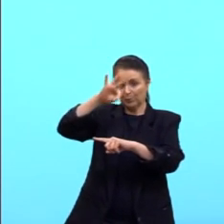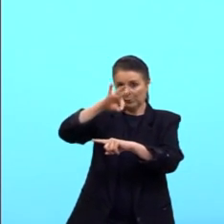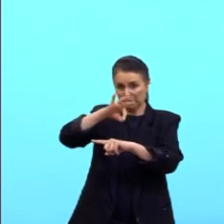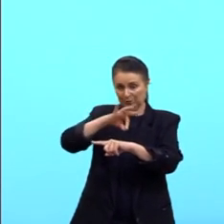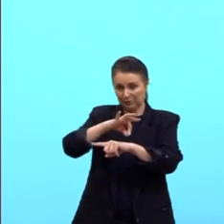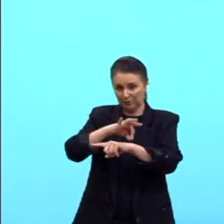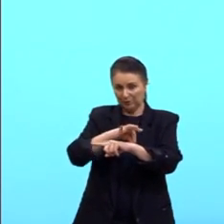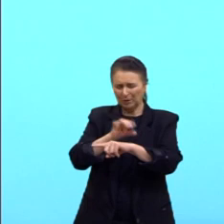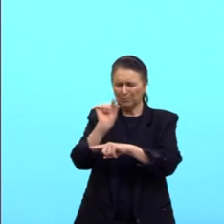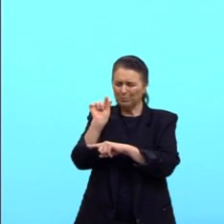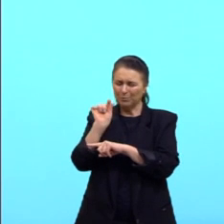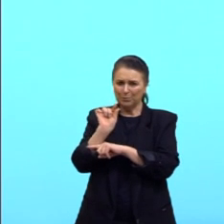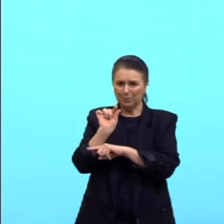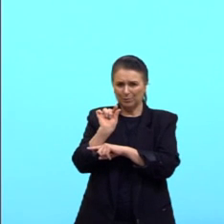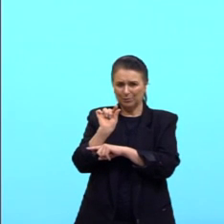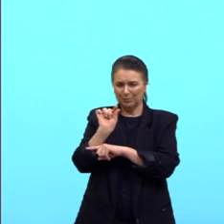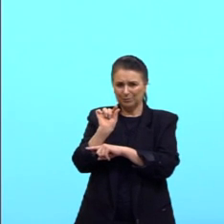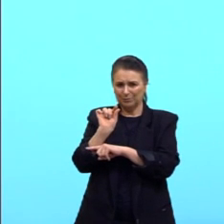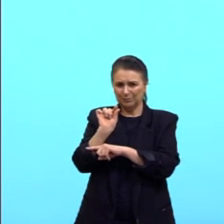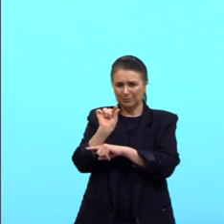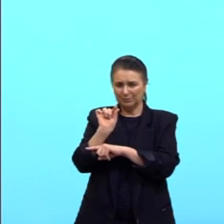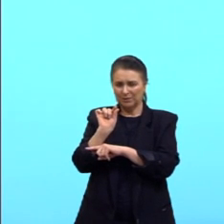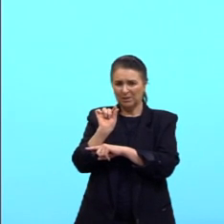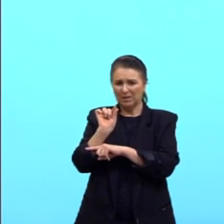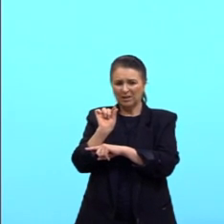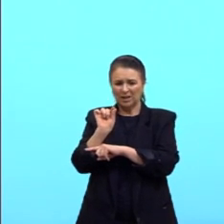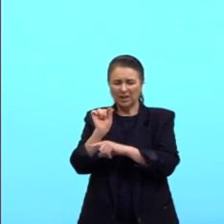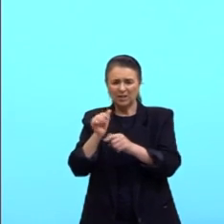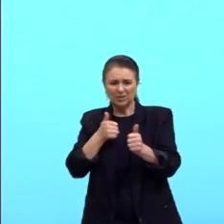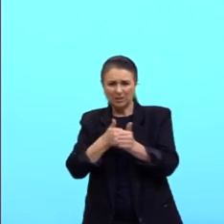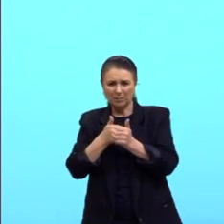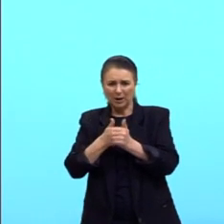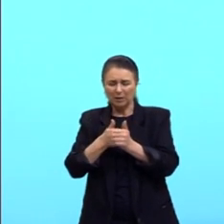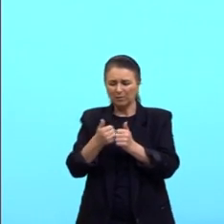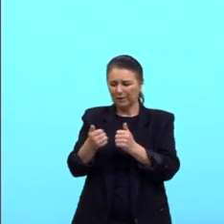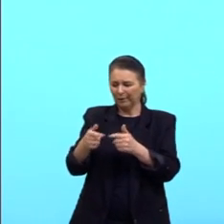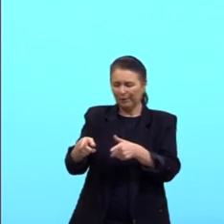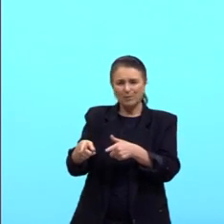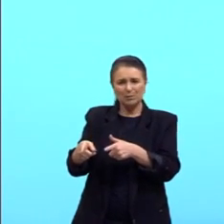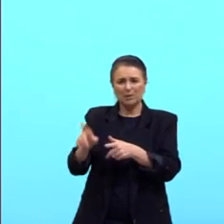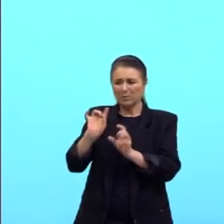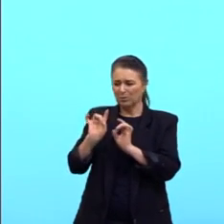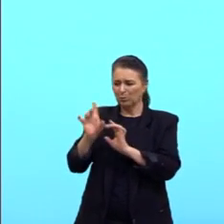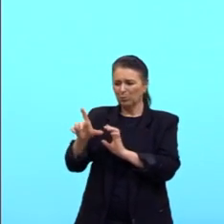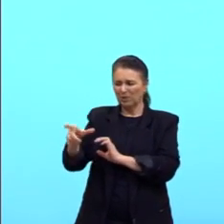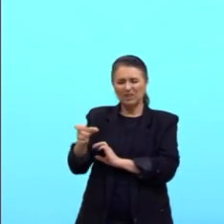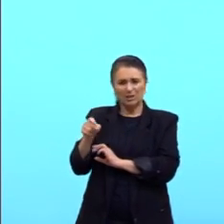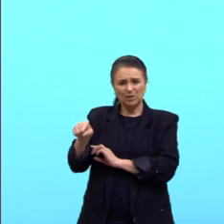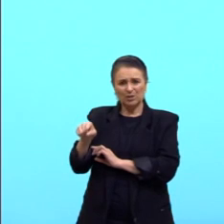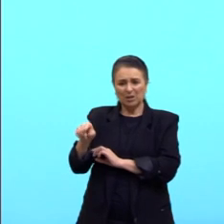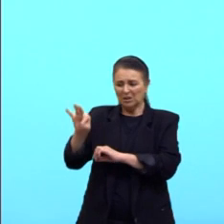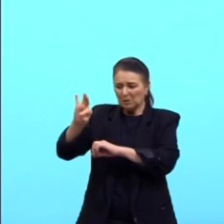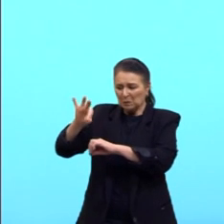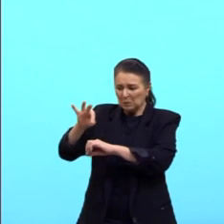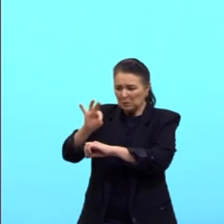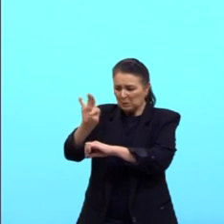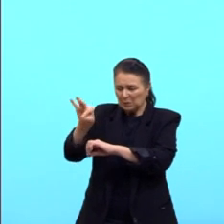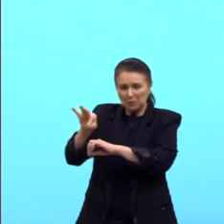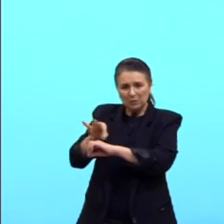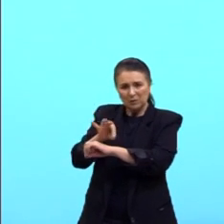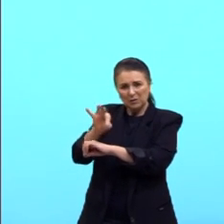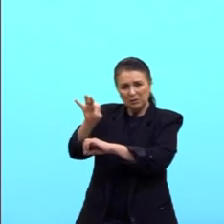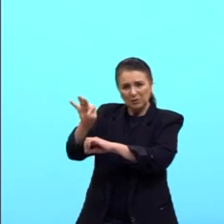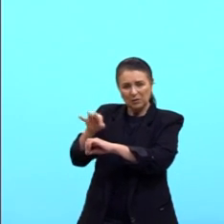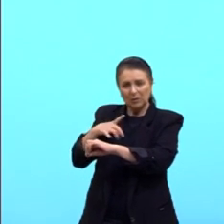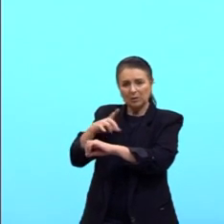mosquitinho bem pequenininho que fica ali nas comidas, né? Que a gente joga fora. Então, se desenvolve em